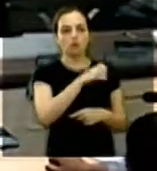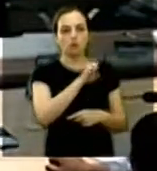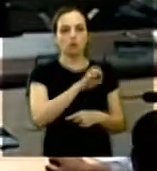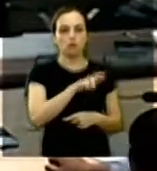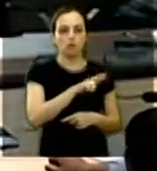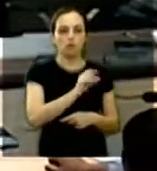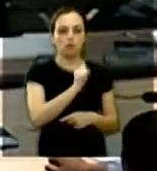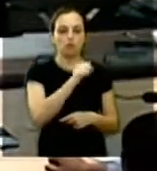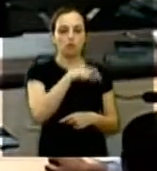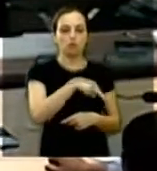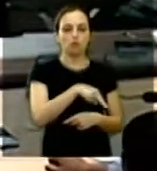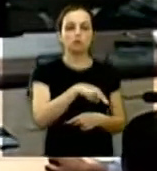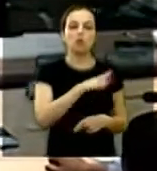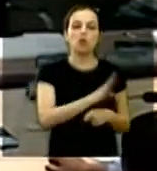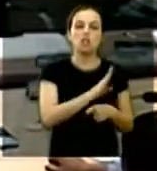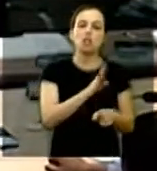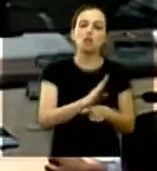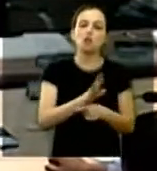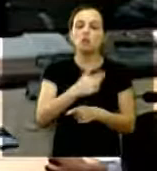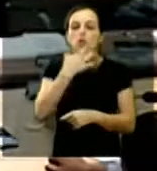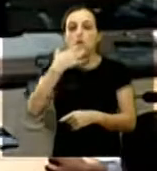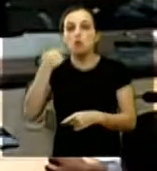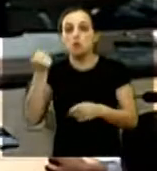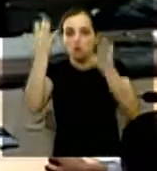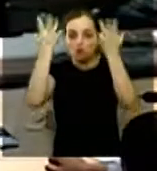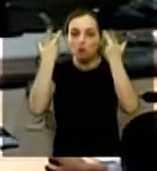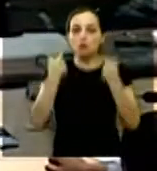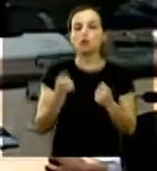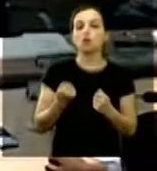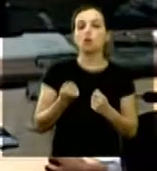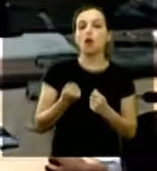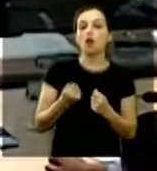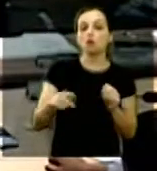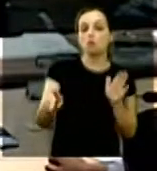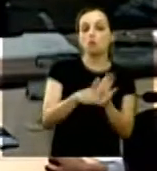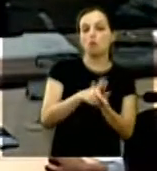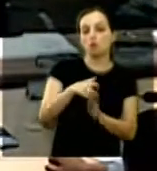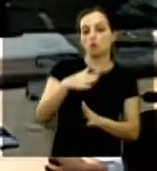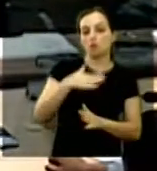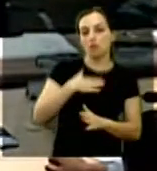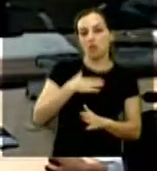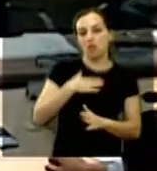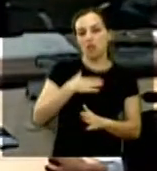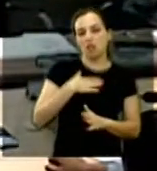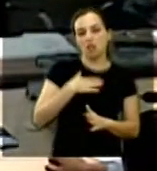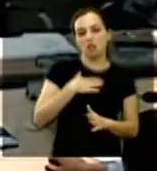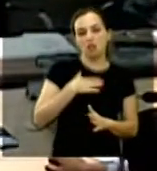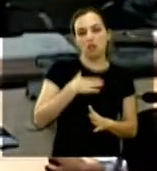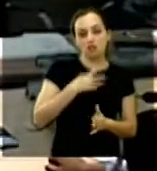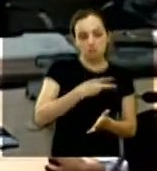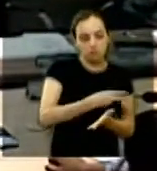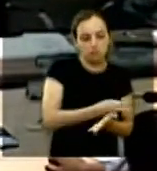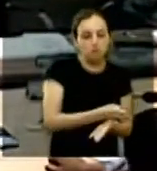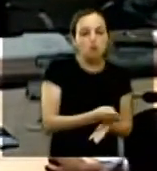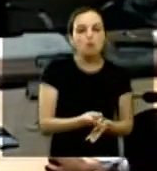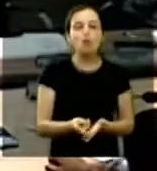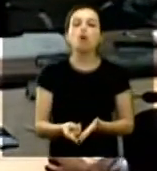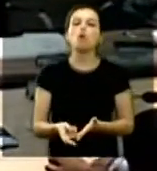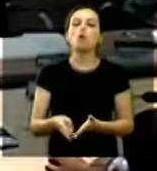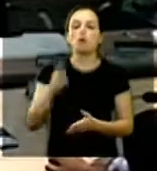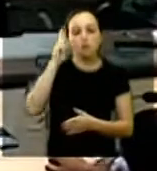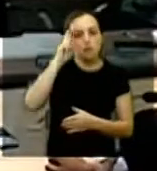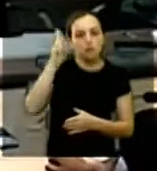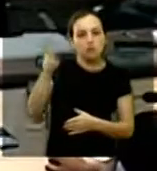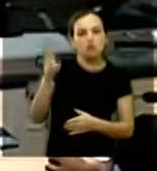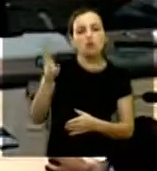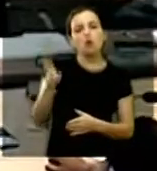Toninho ele cuida melhor do animal do que acho que dele mesmo ele corta capim ele vai então é um senhor